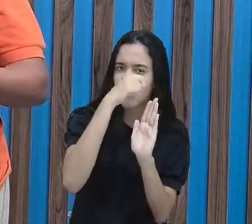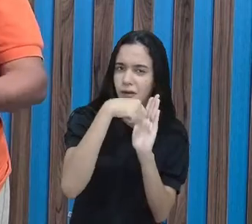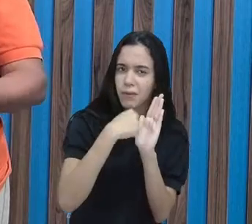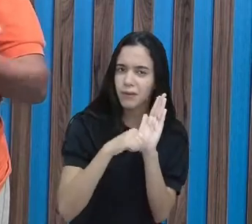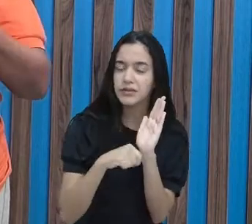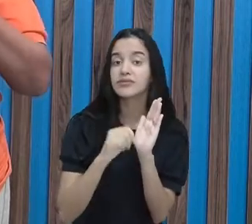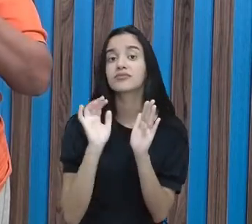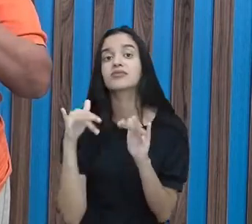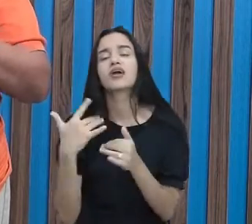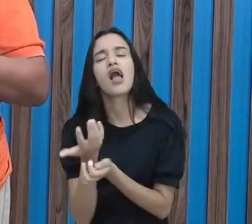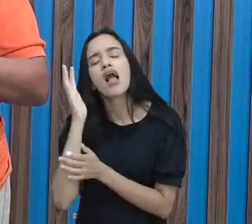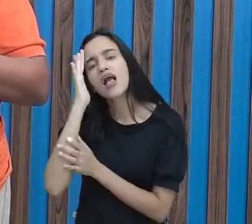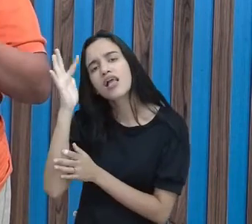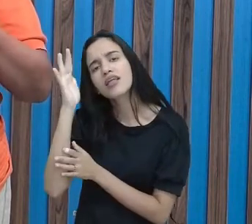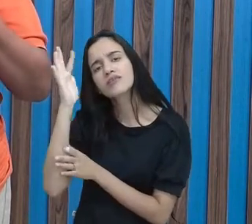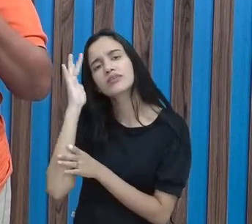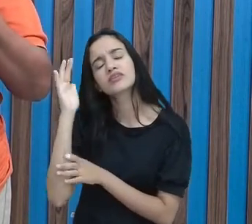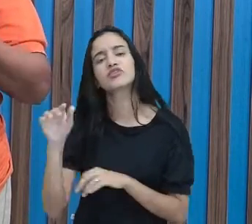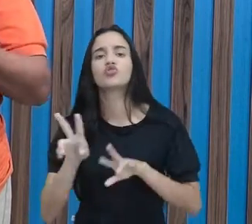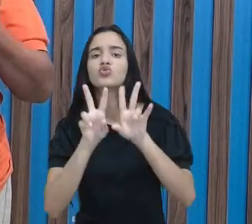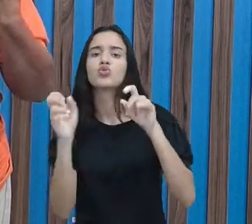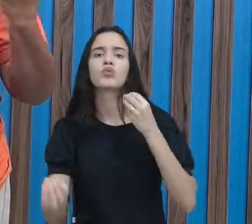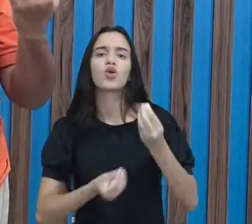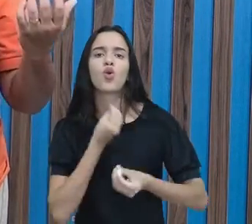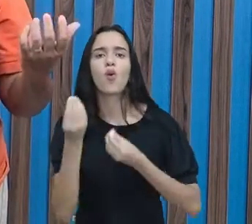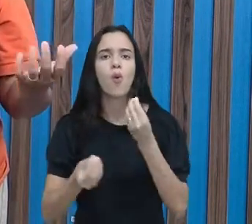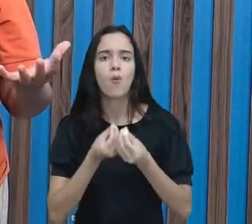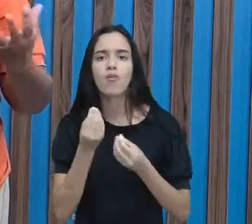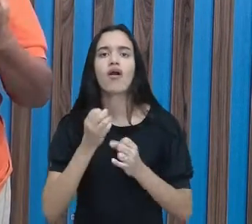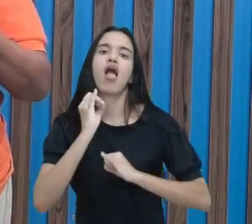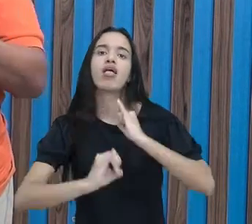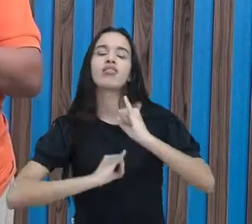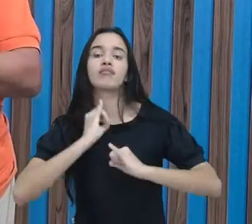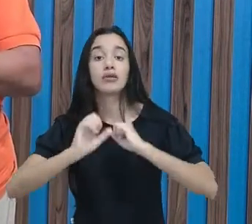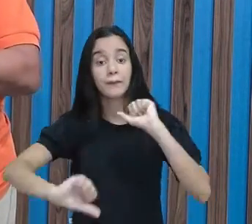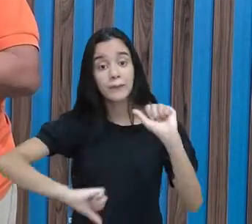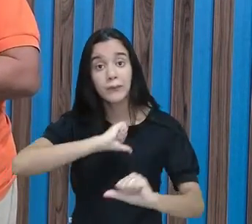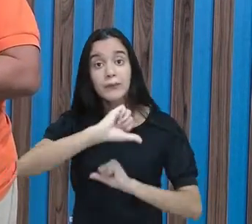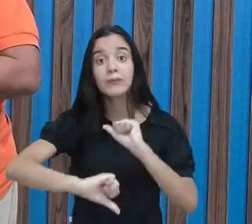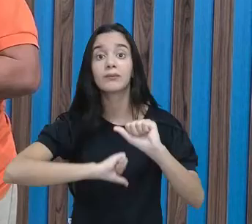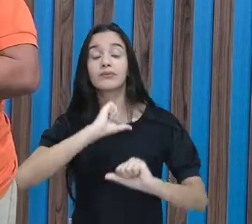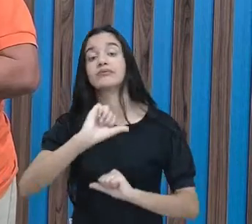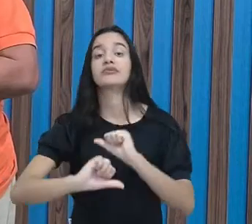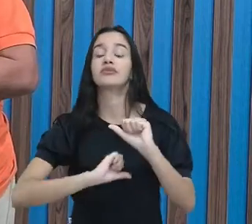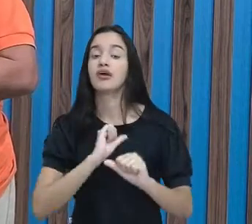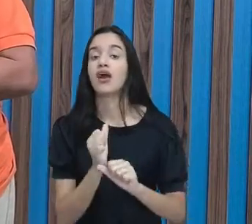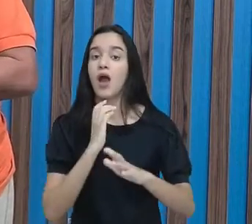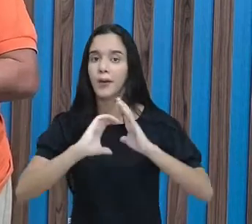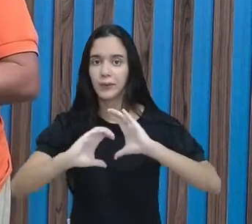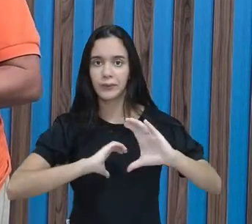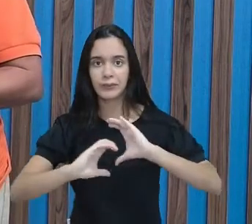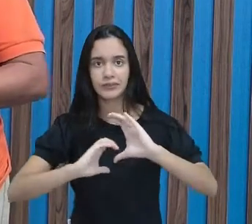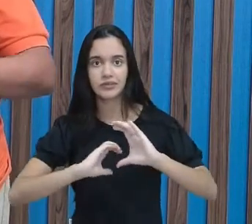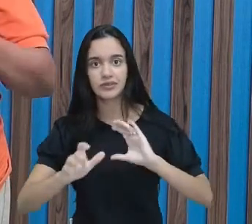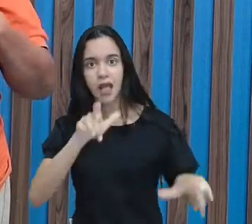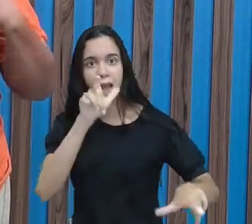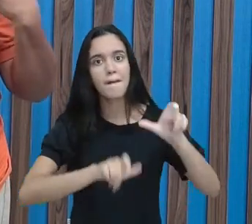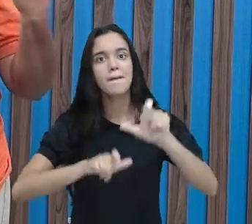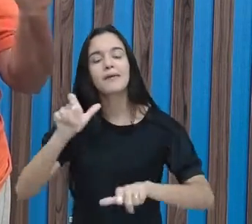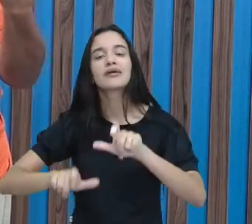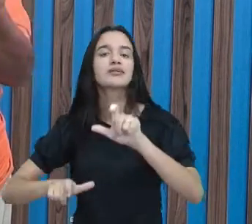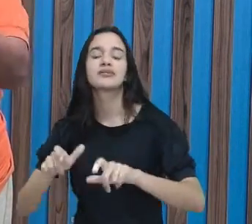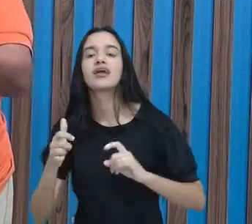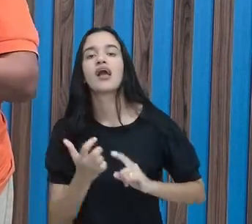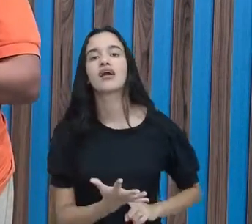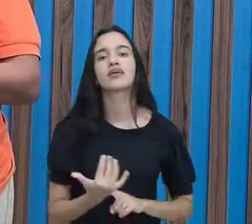texto, refletindo sobre como a internet mudou esta comunicação entre as pessoas. Como a